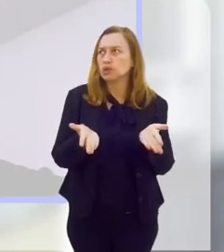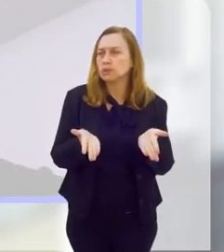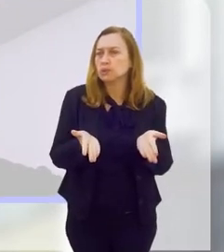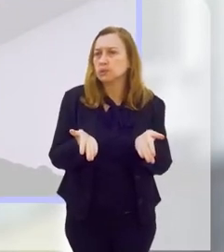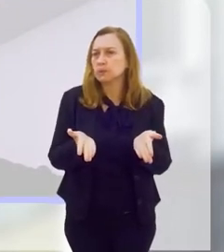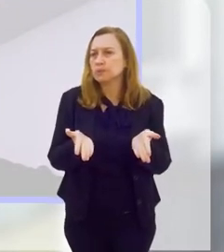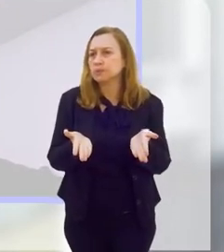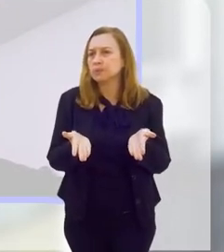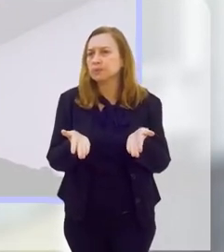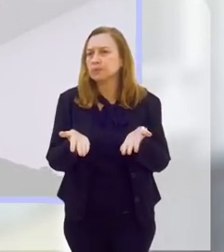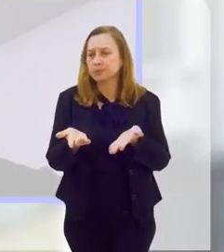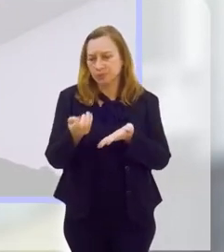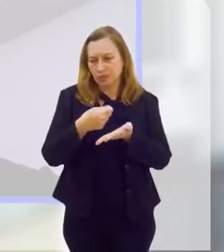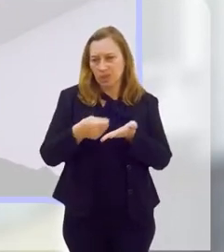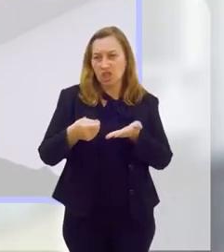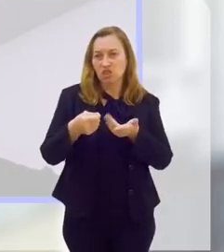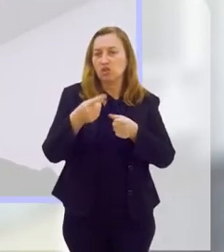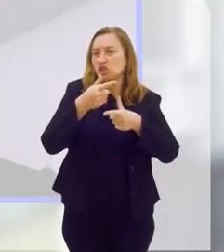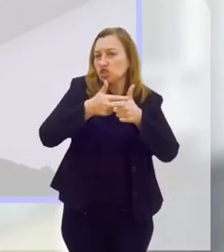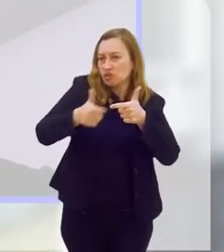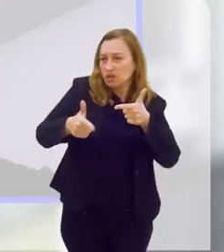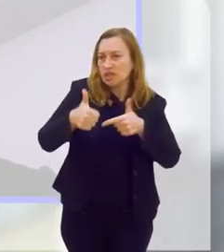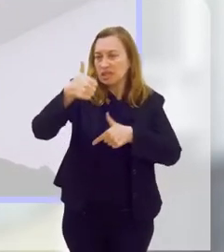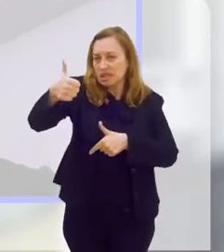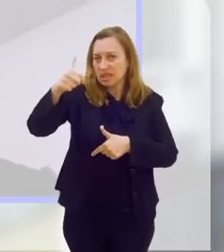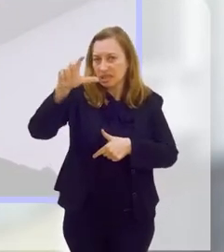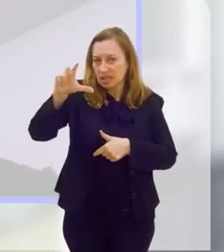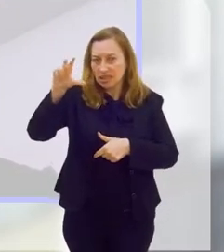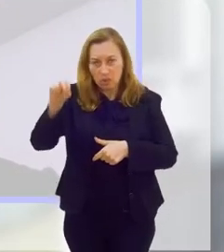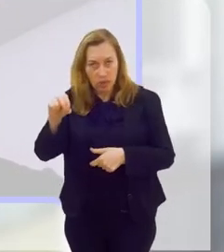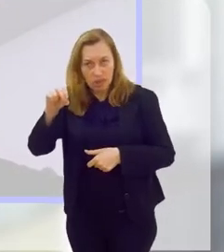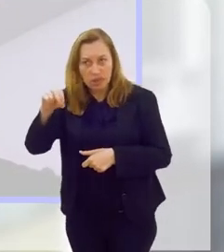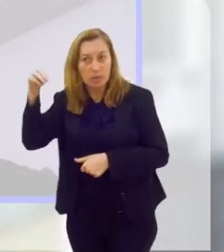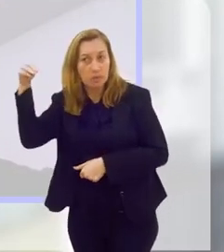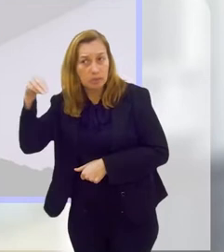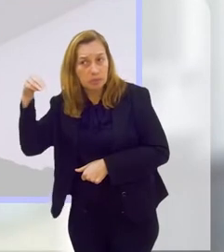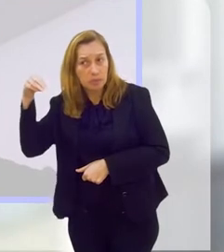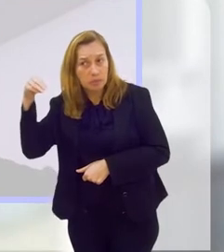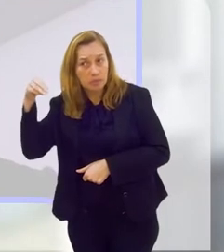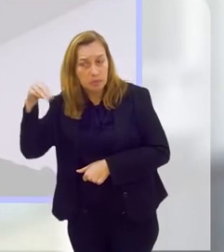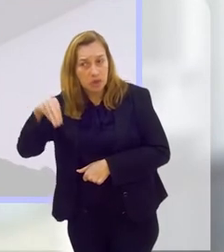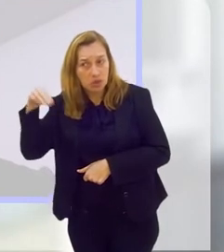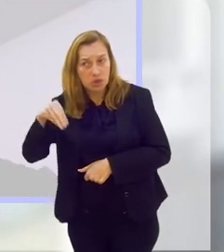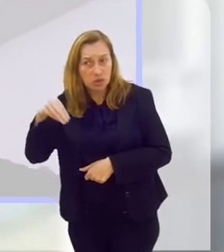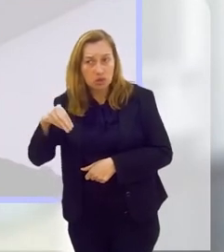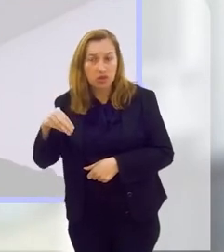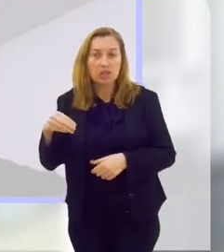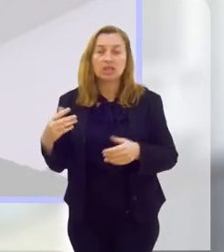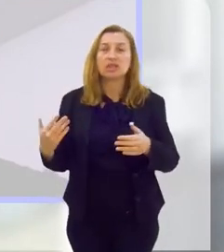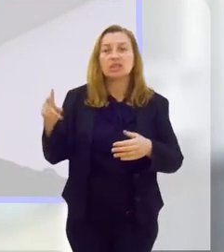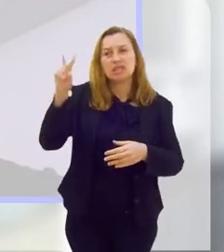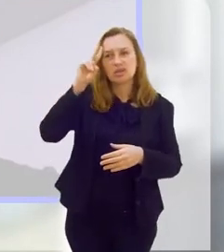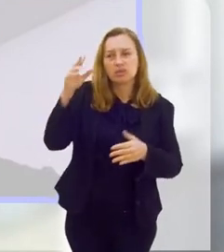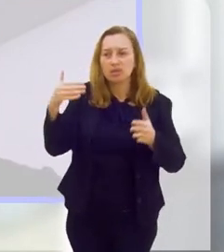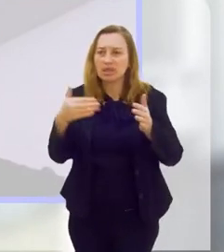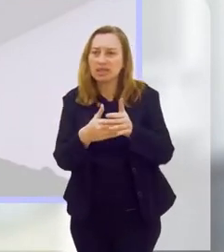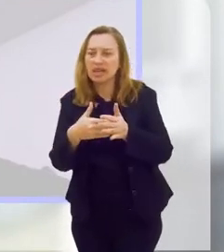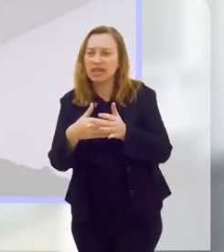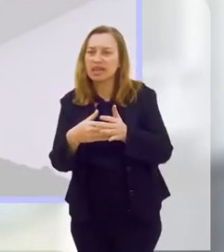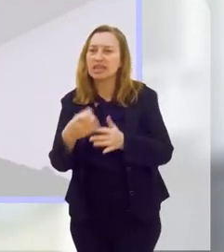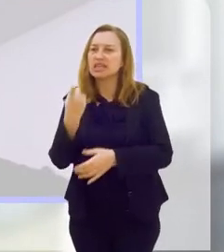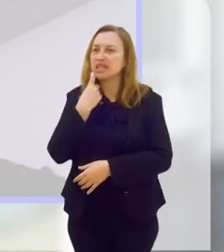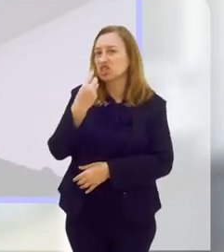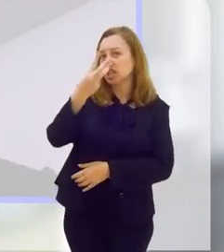na ponta do lápis e dividir, 150 minutos, de segunda a sexta, dá